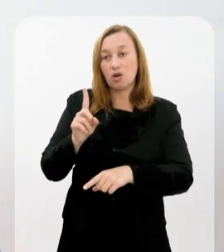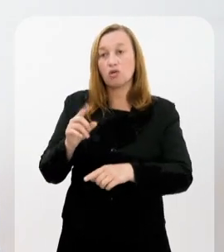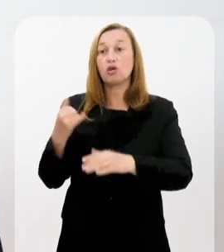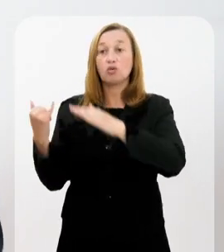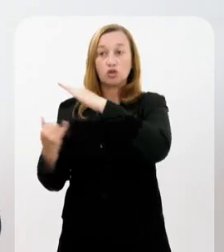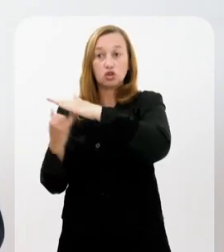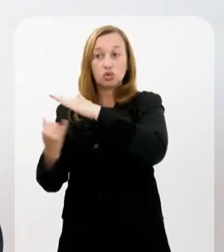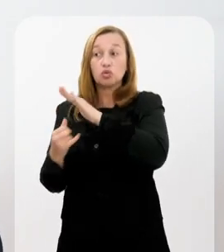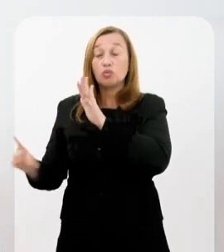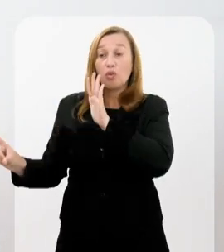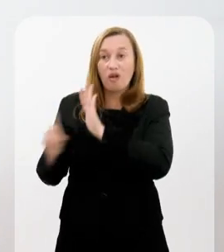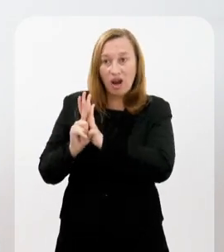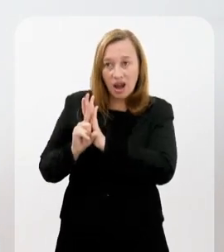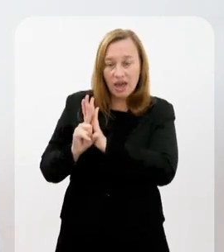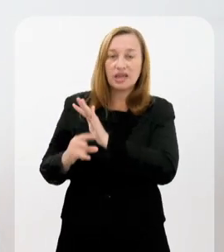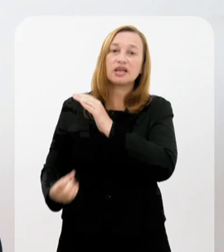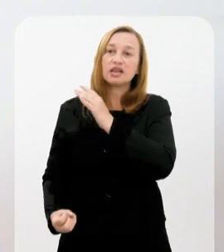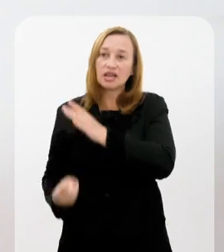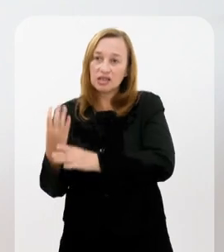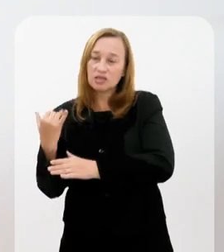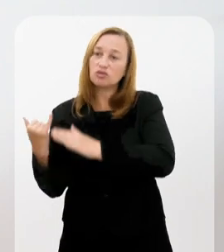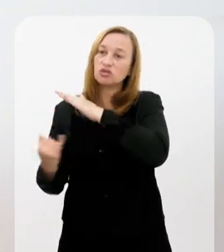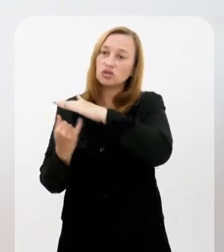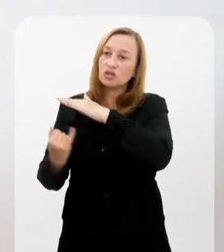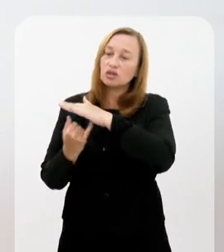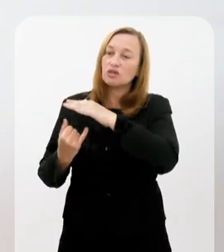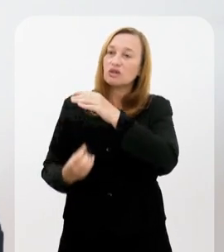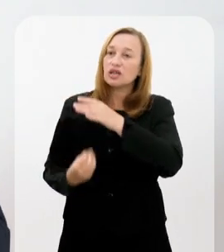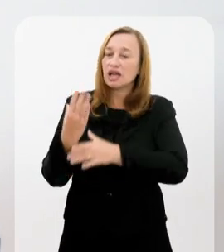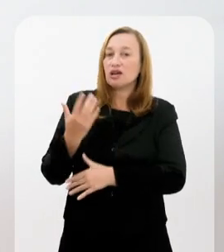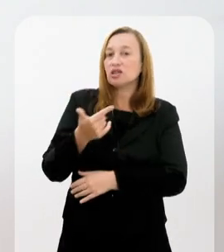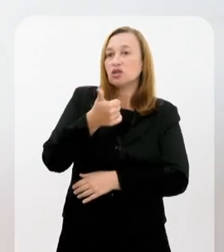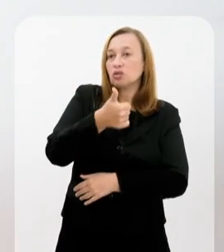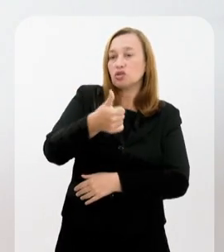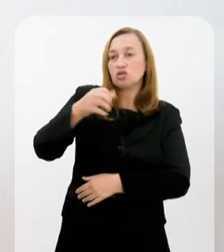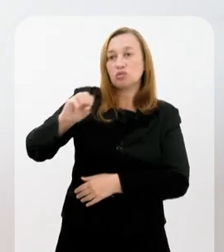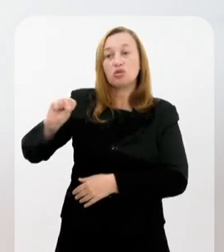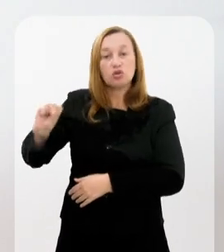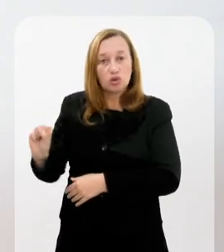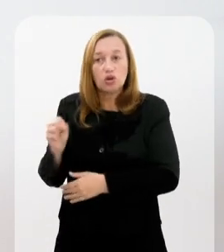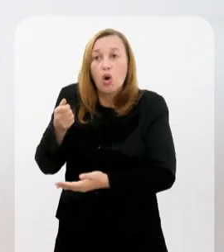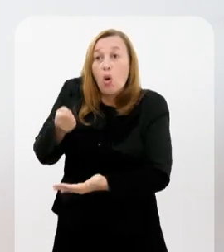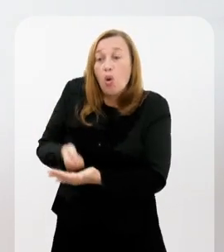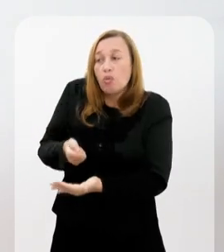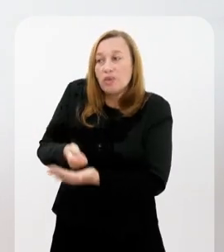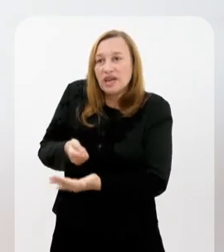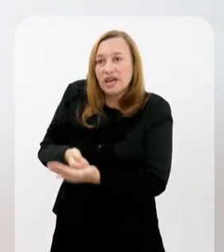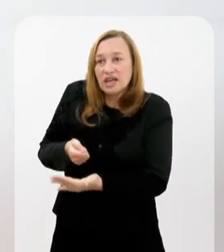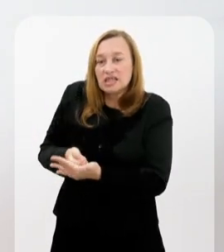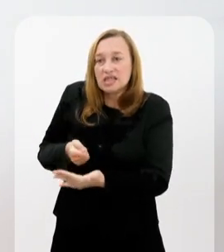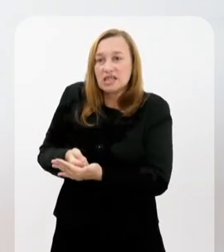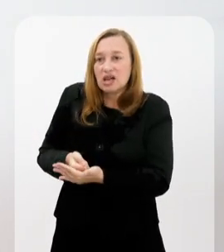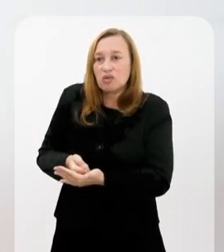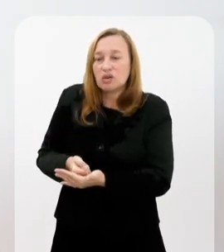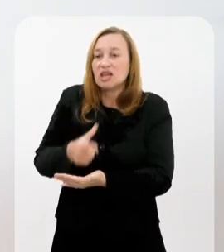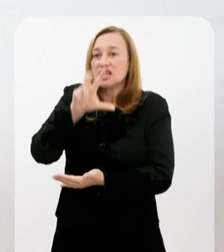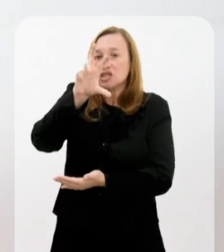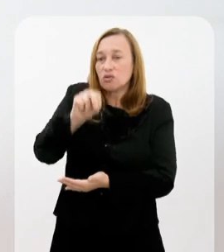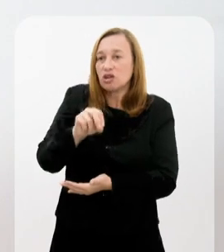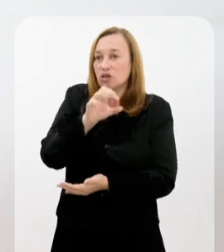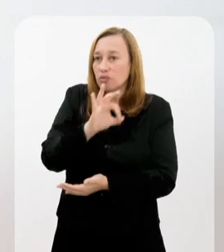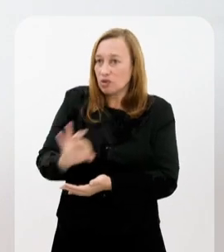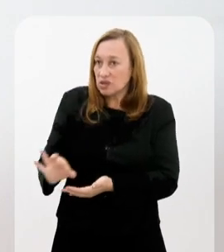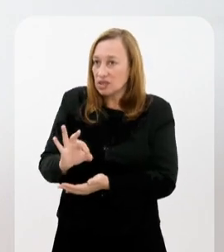O Instituto, não. Por lei, a lei de criação dos institutos, os institutos foram criados em 2008, ele tem a obrigação legal de, no